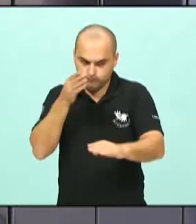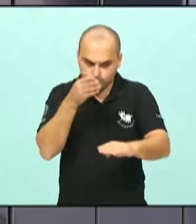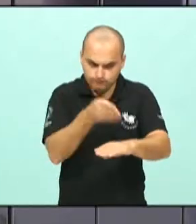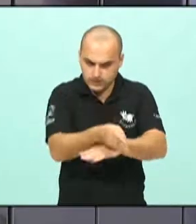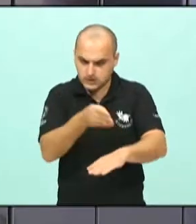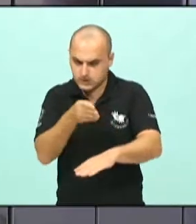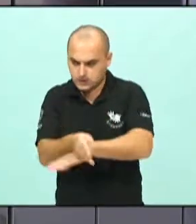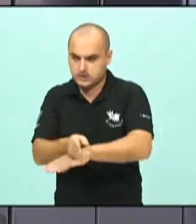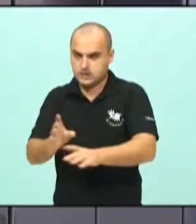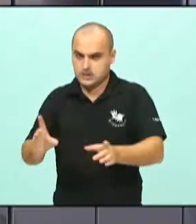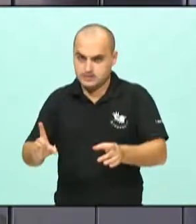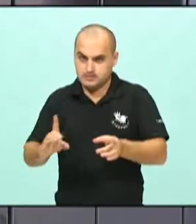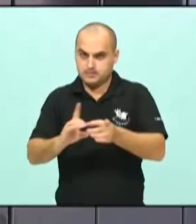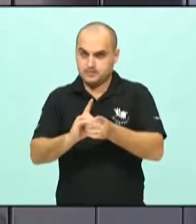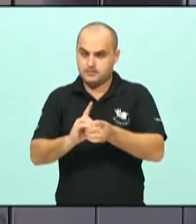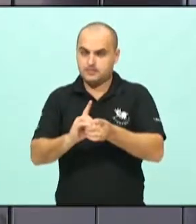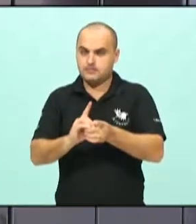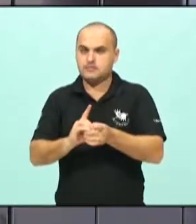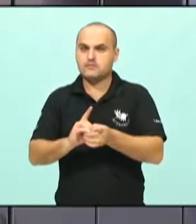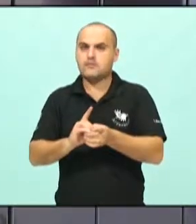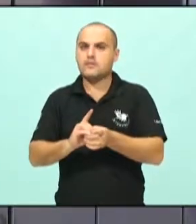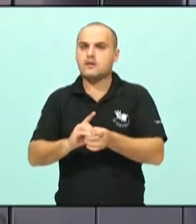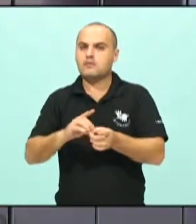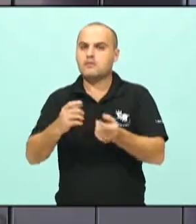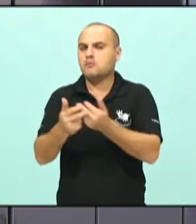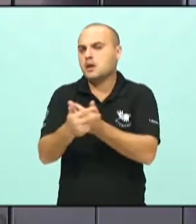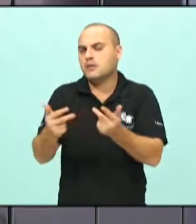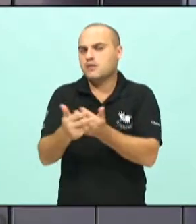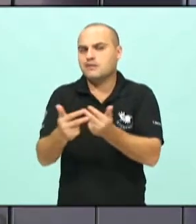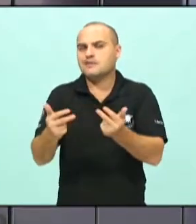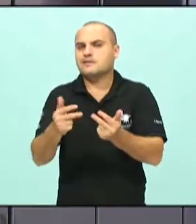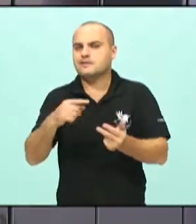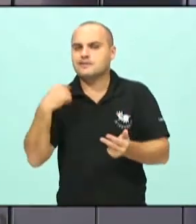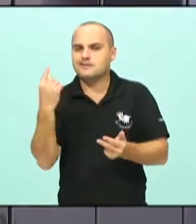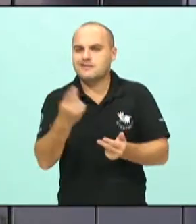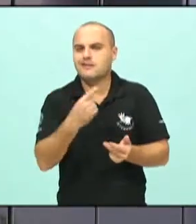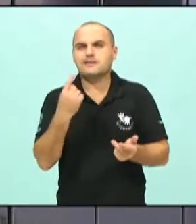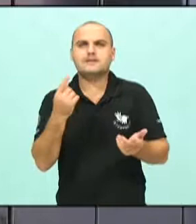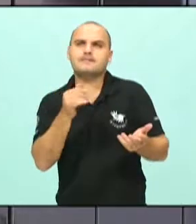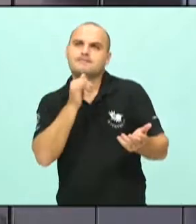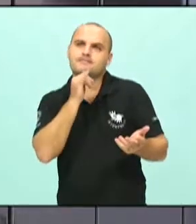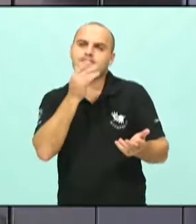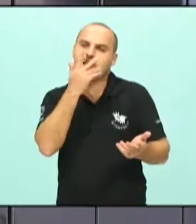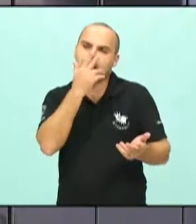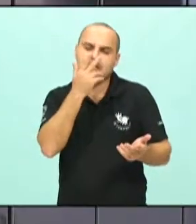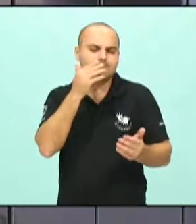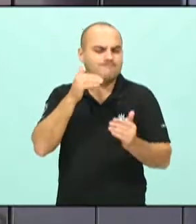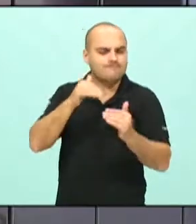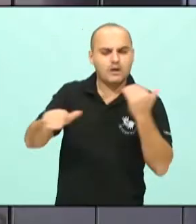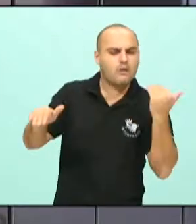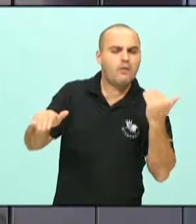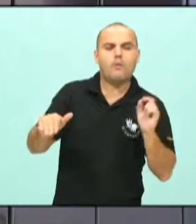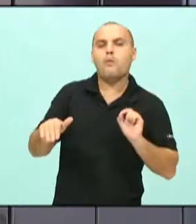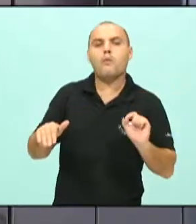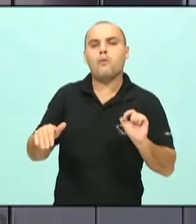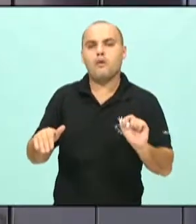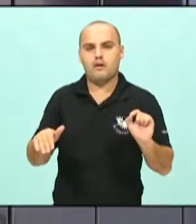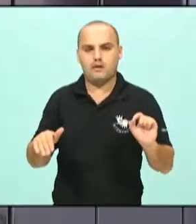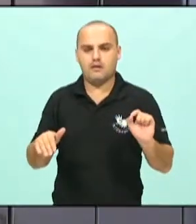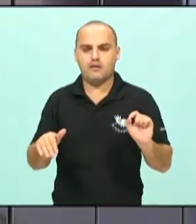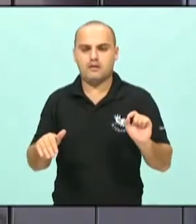ele é bastante democrático, que realmente é, uma das coisas que nós discordamos, sem ser